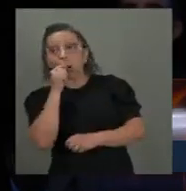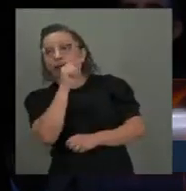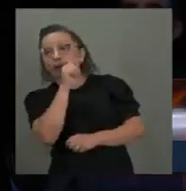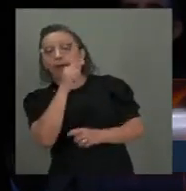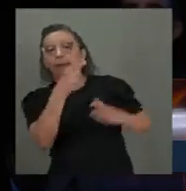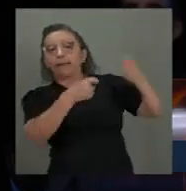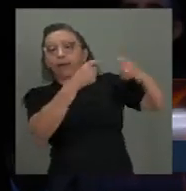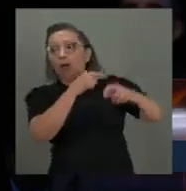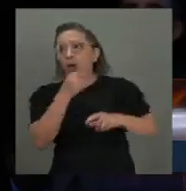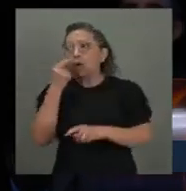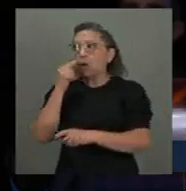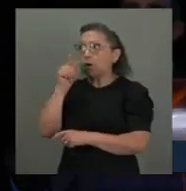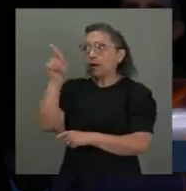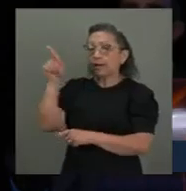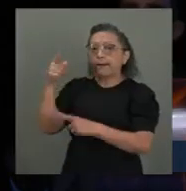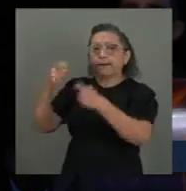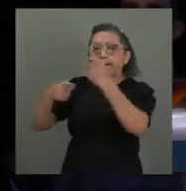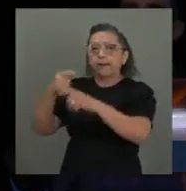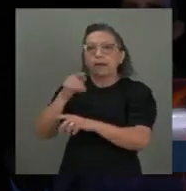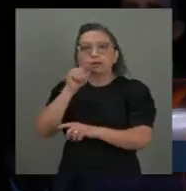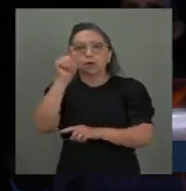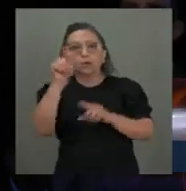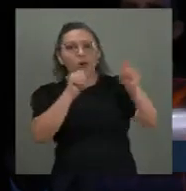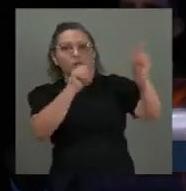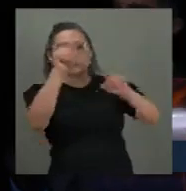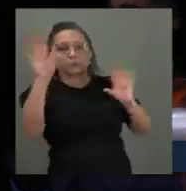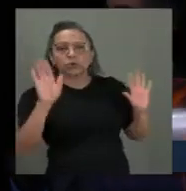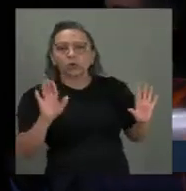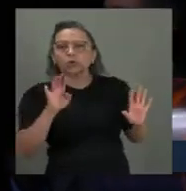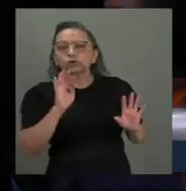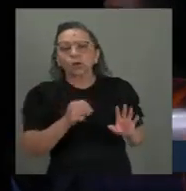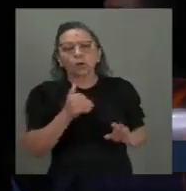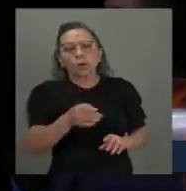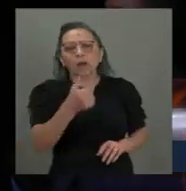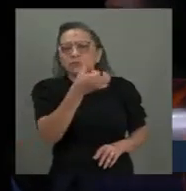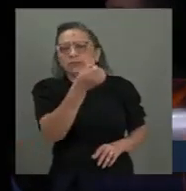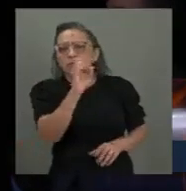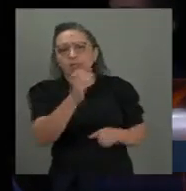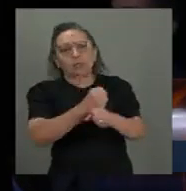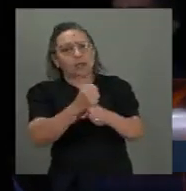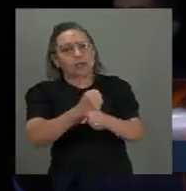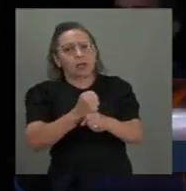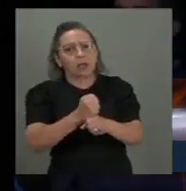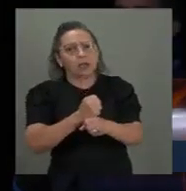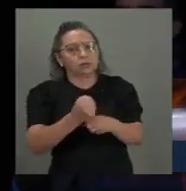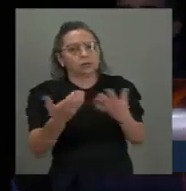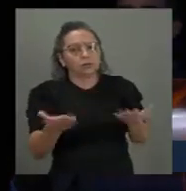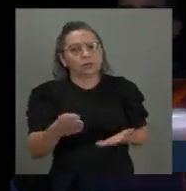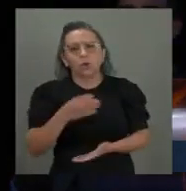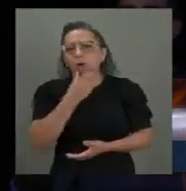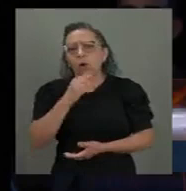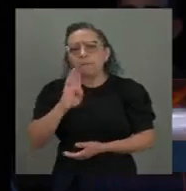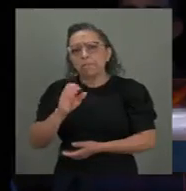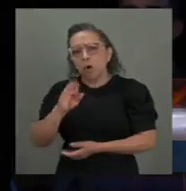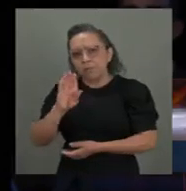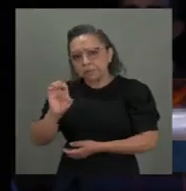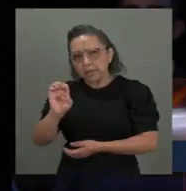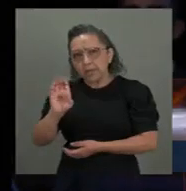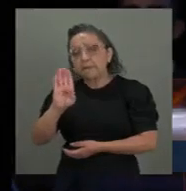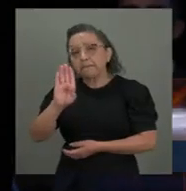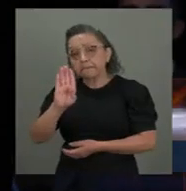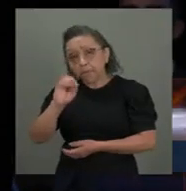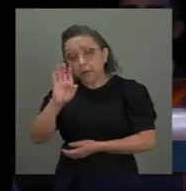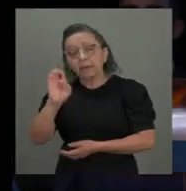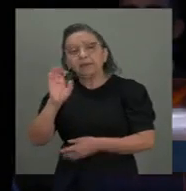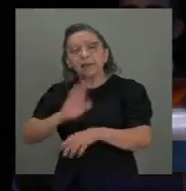aqui ou acolá. Há quase seis décadas, Bob Dylan, em meio à Guerra